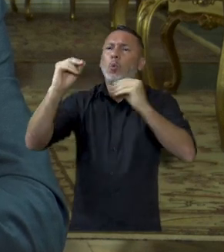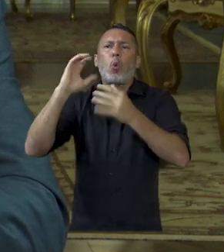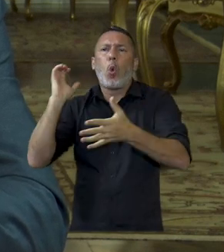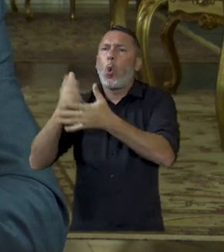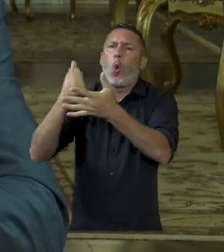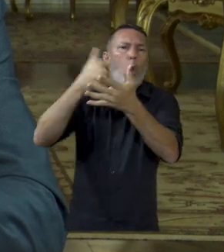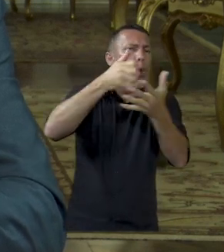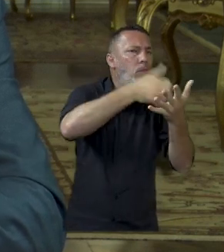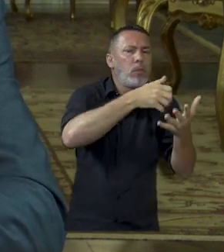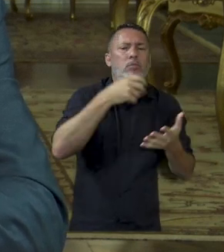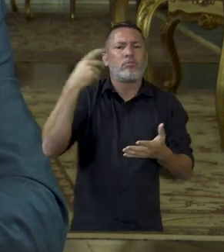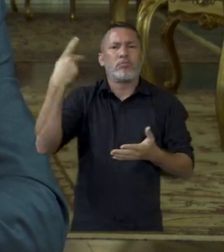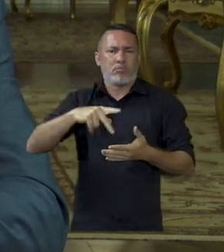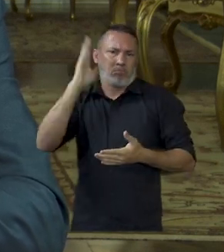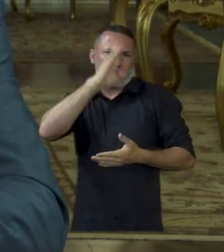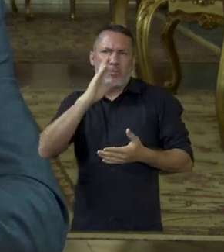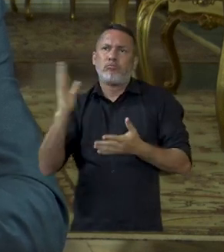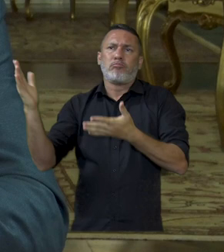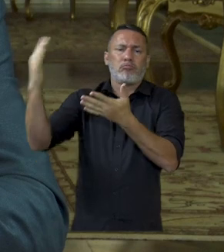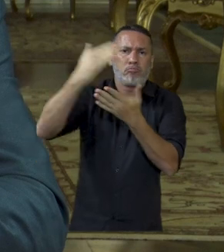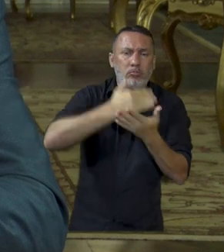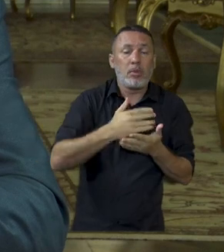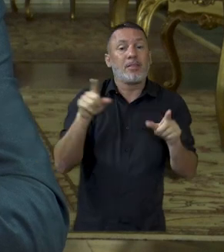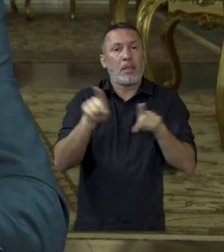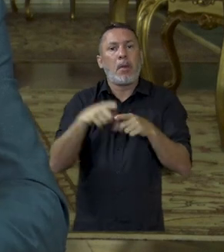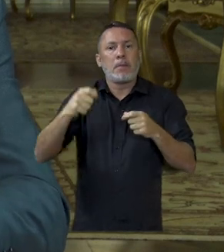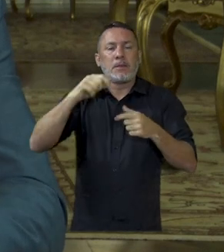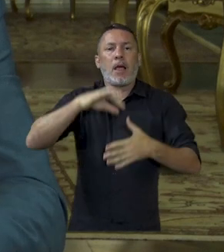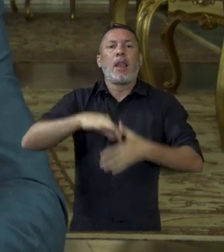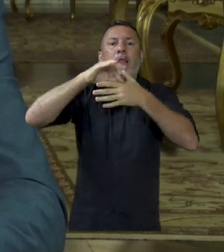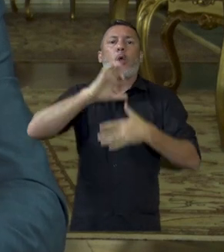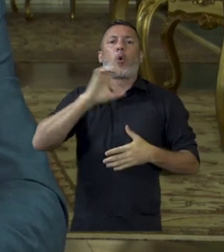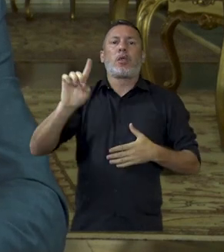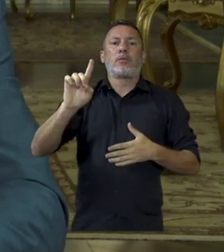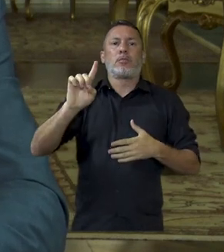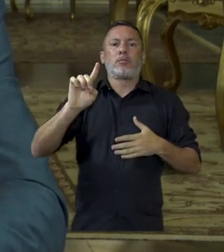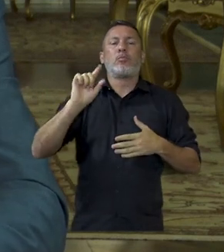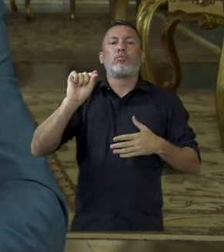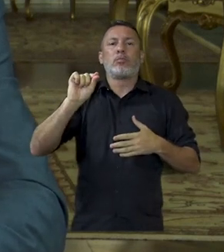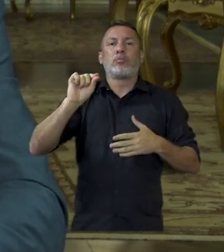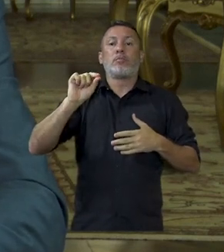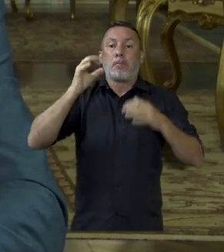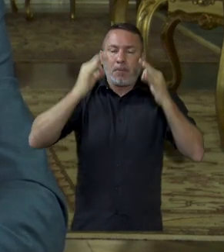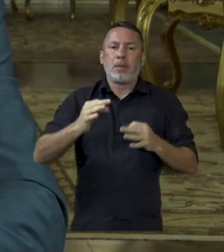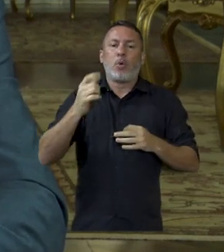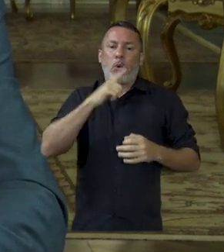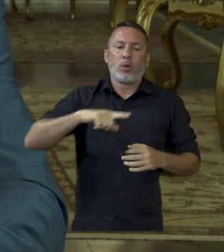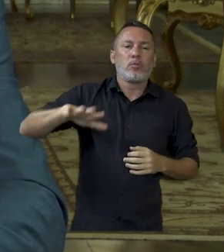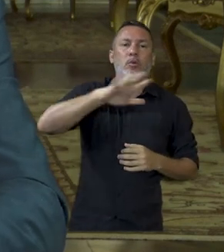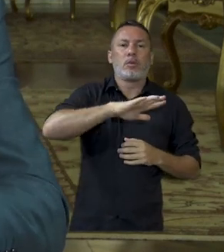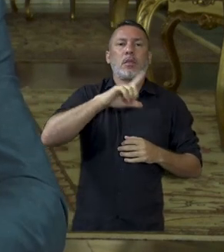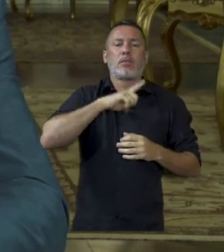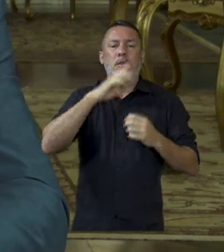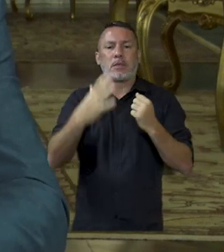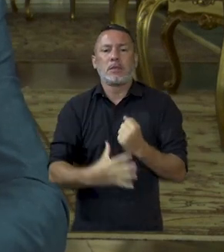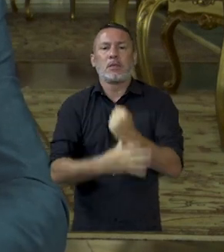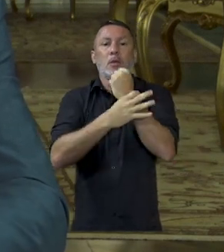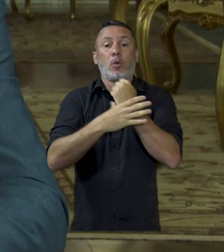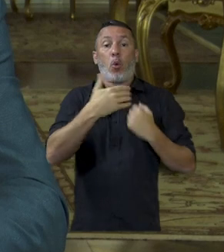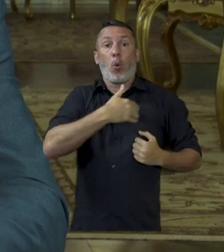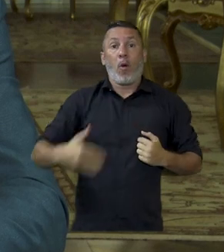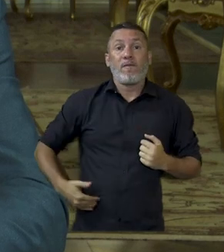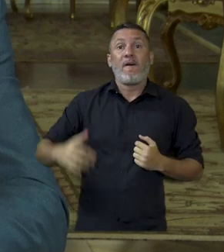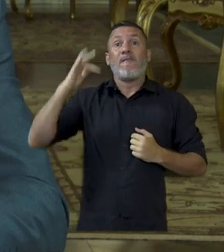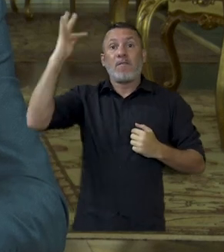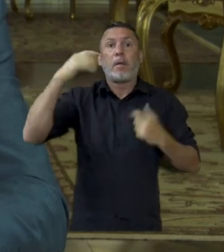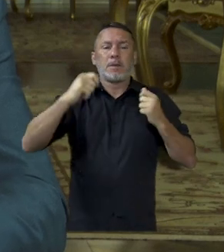disponíveis que a gente tiver e nós temos uma coordenação para que, de fato, tenhamos segurança e que